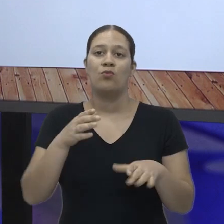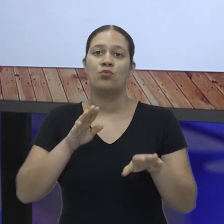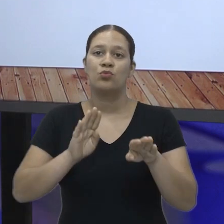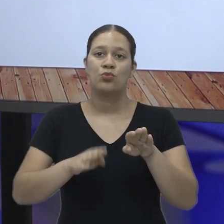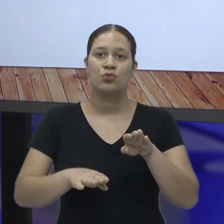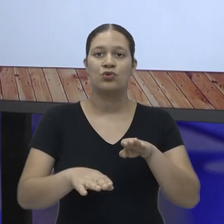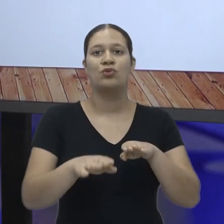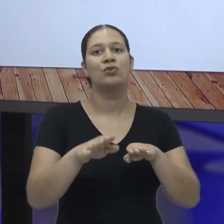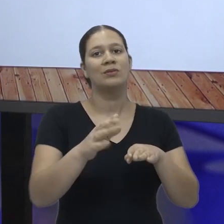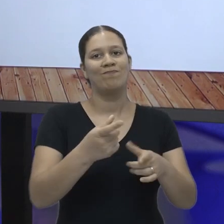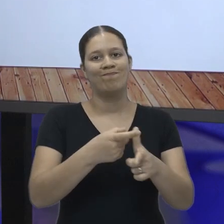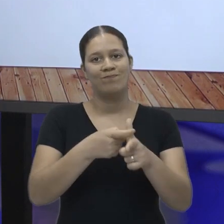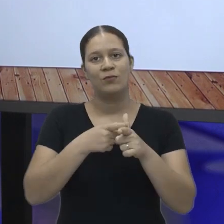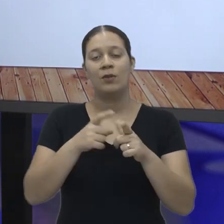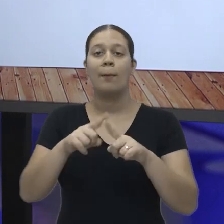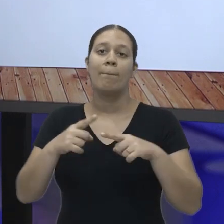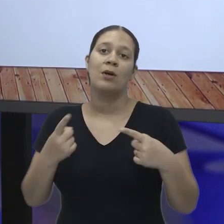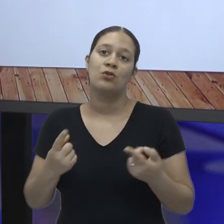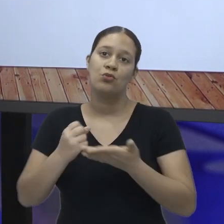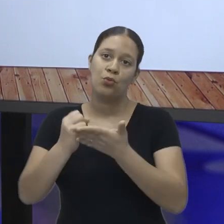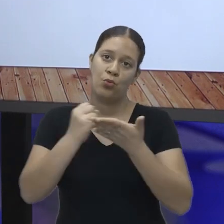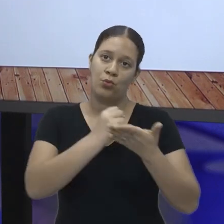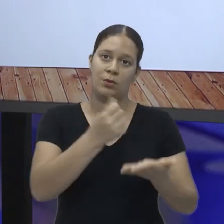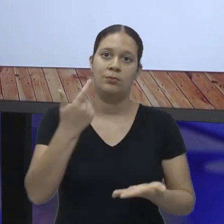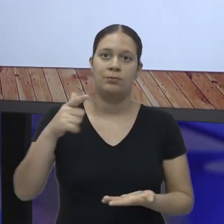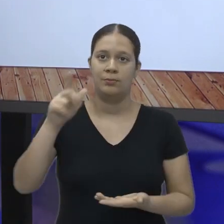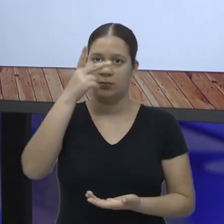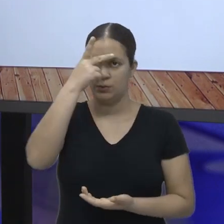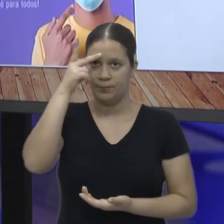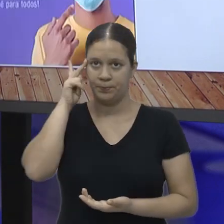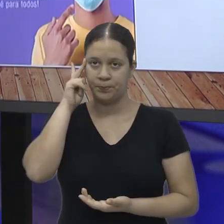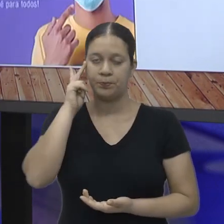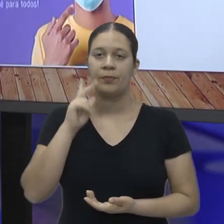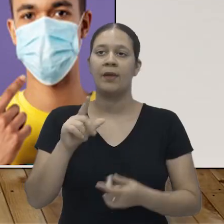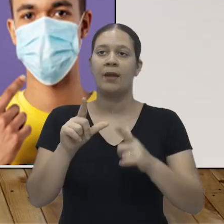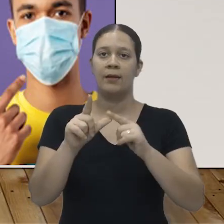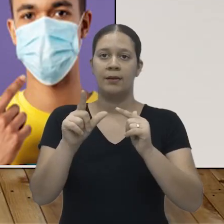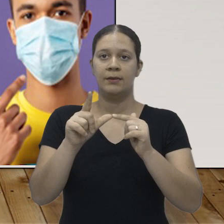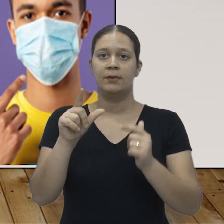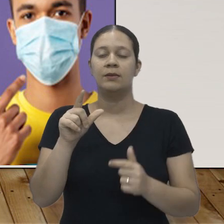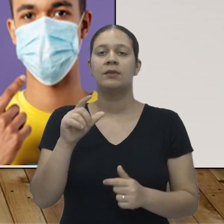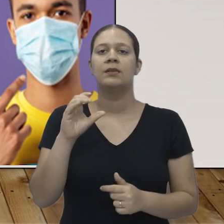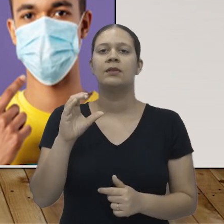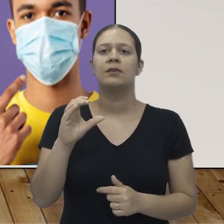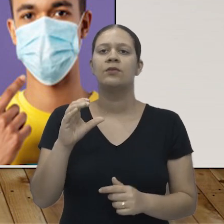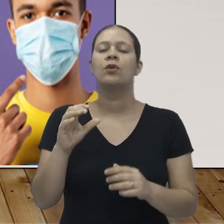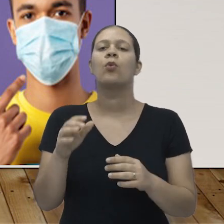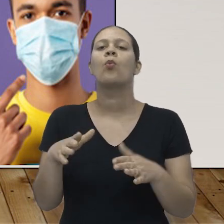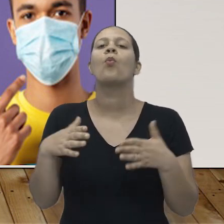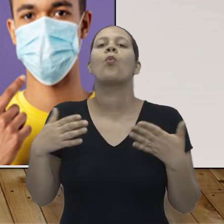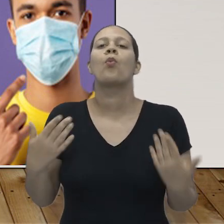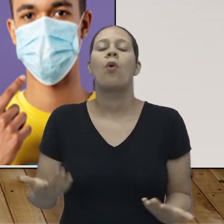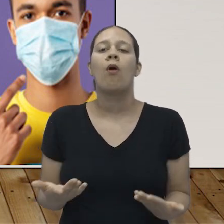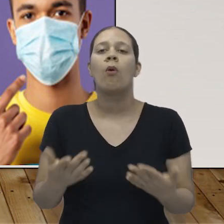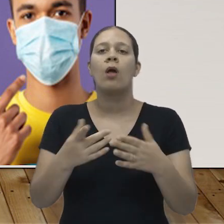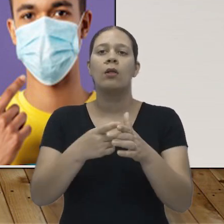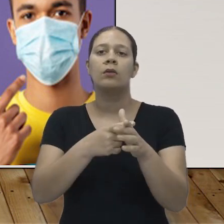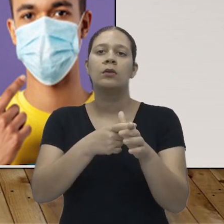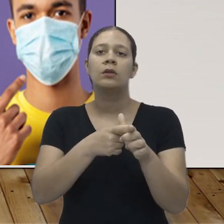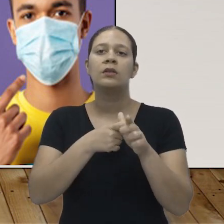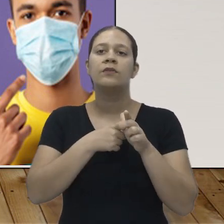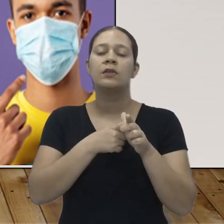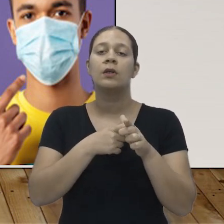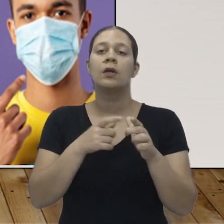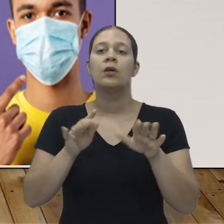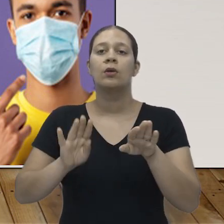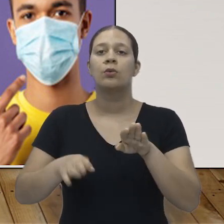ela se endividou para ajudar as outras pessoas. A letra C pergunta, e de quanto é a dívida